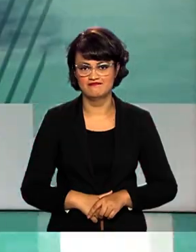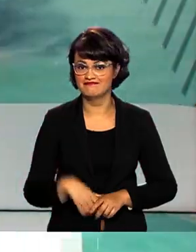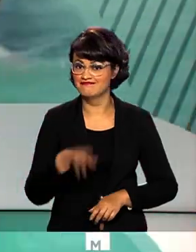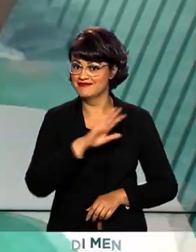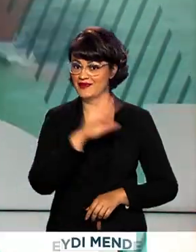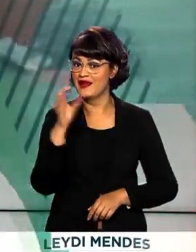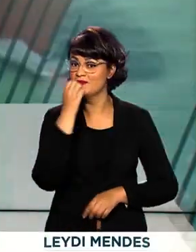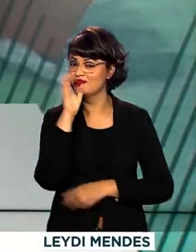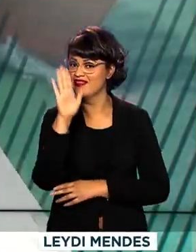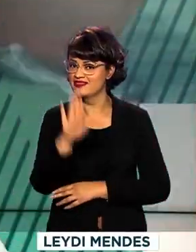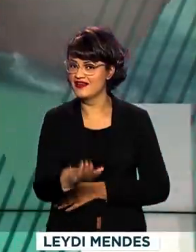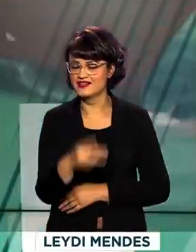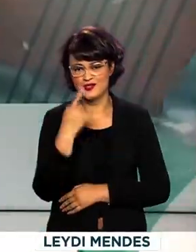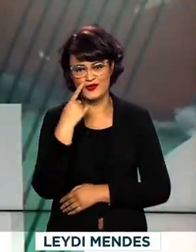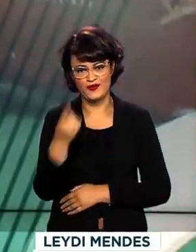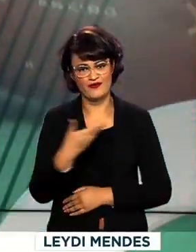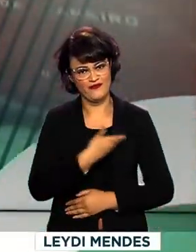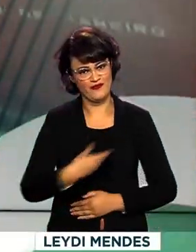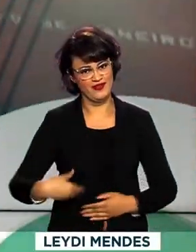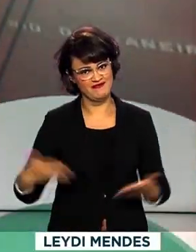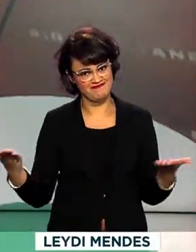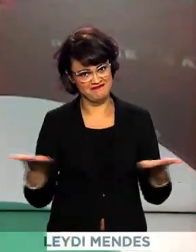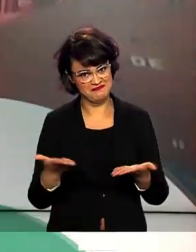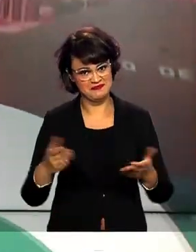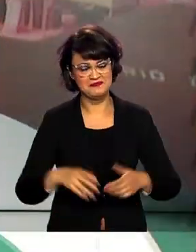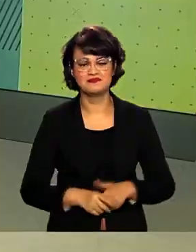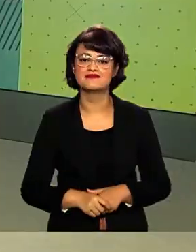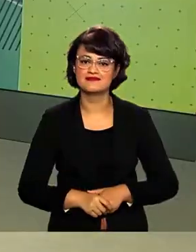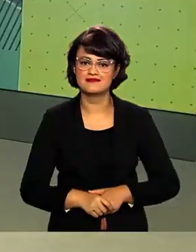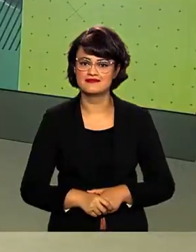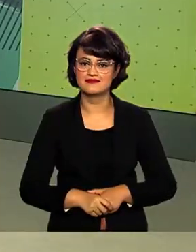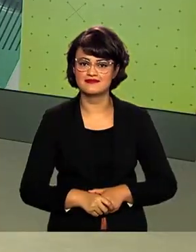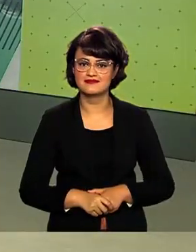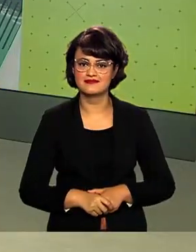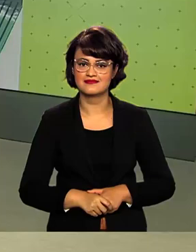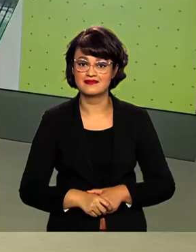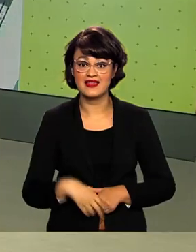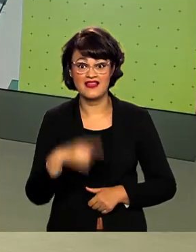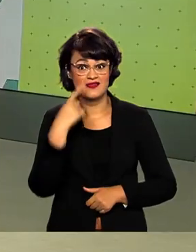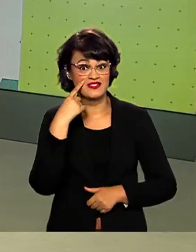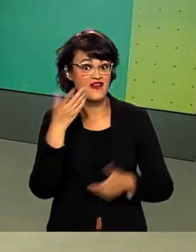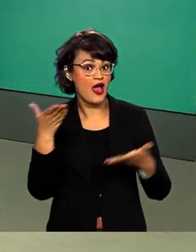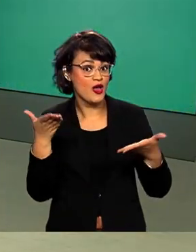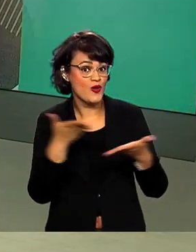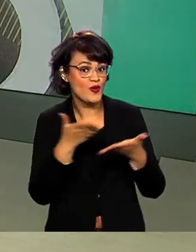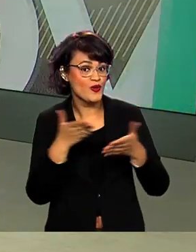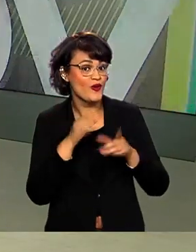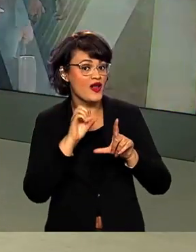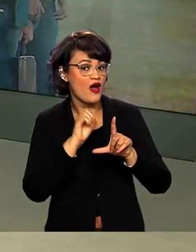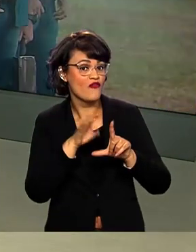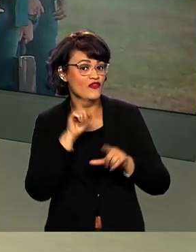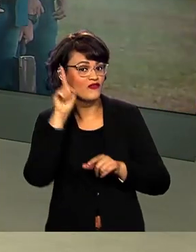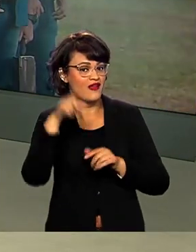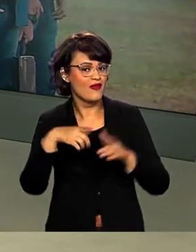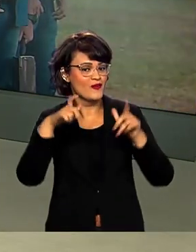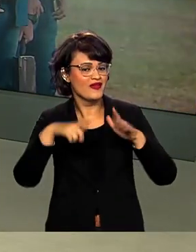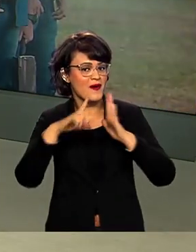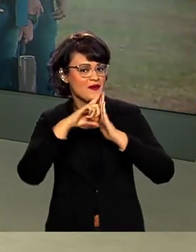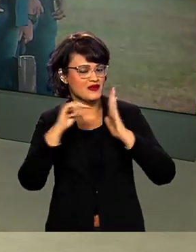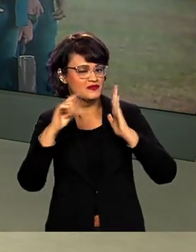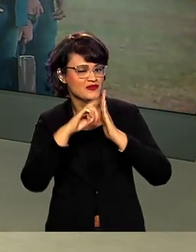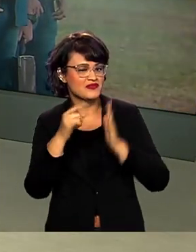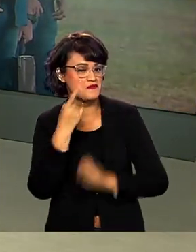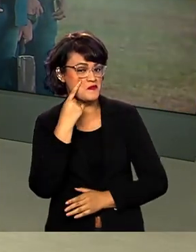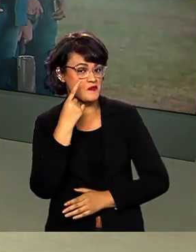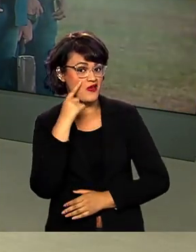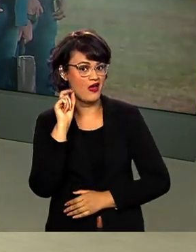Olá, boa tarde. Já está no ar mais um governo agora. A gente vai agora ao vivo para o Palácio da Alvorada. A gente